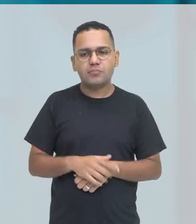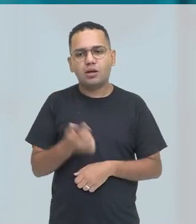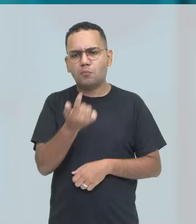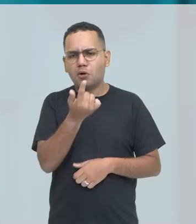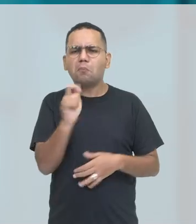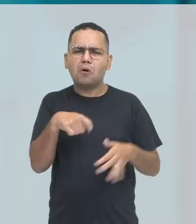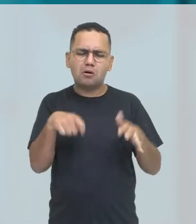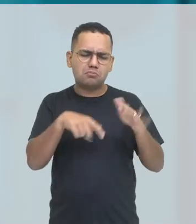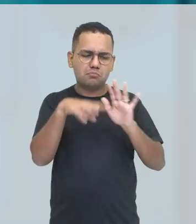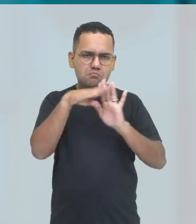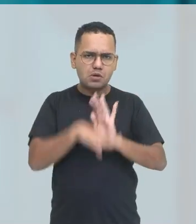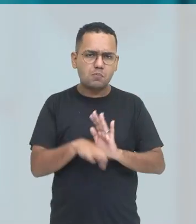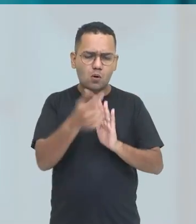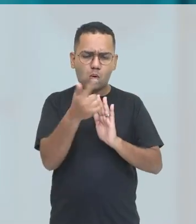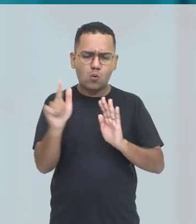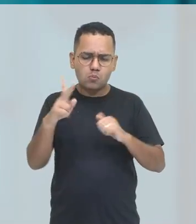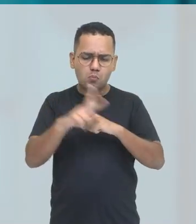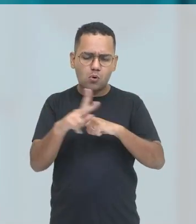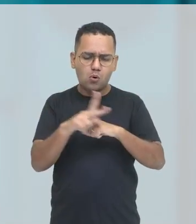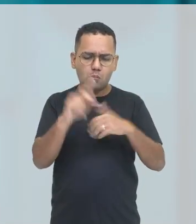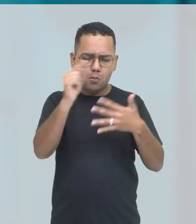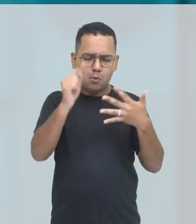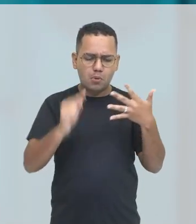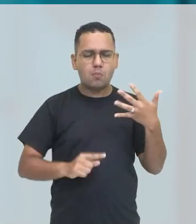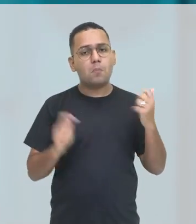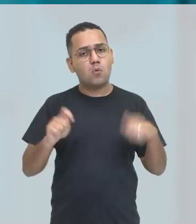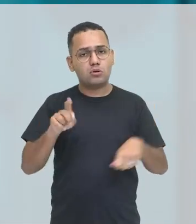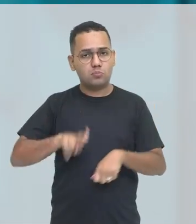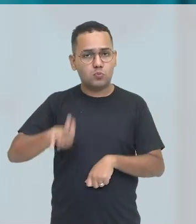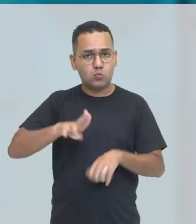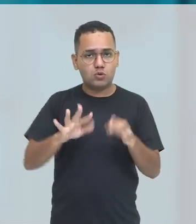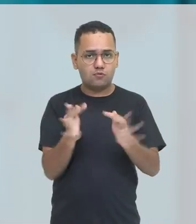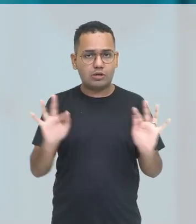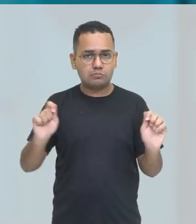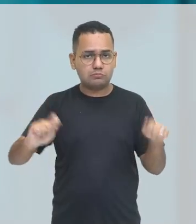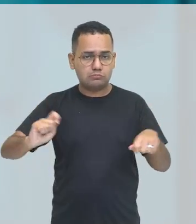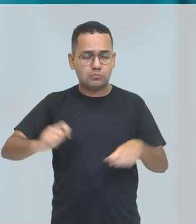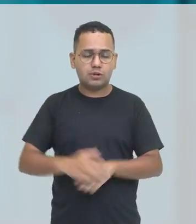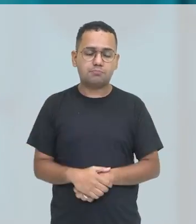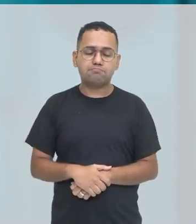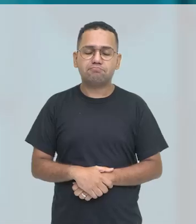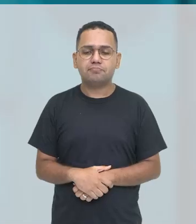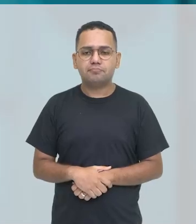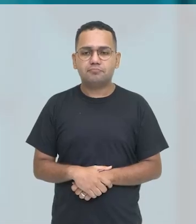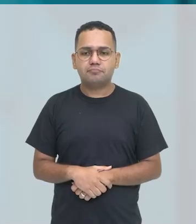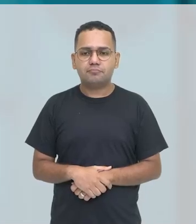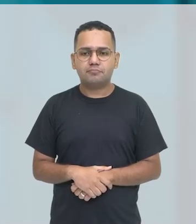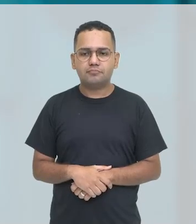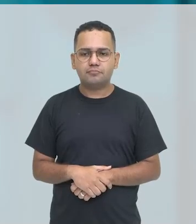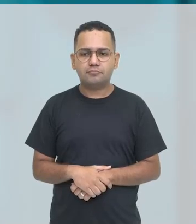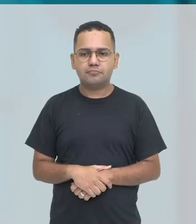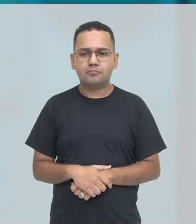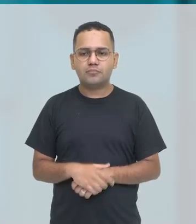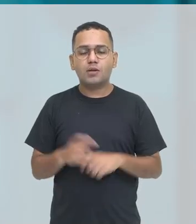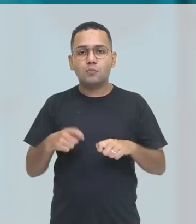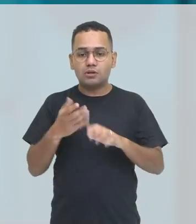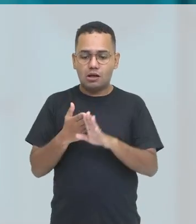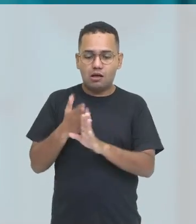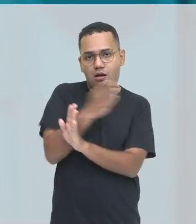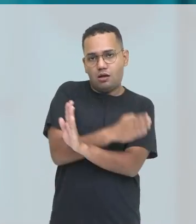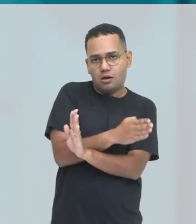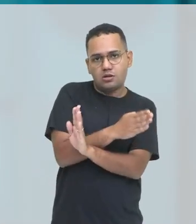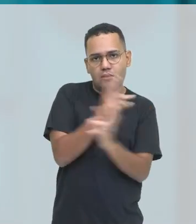themselves, herself, himself, todos eles. Eu poderia utilizar, colocando, então, a preposição by antes,